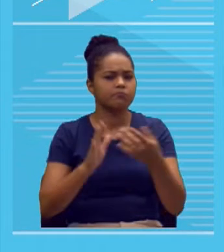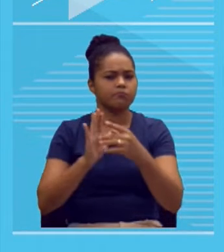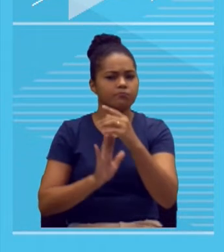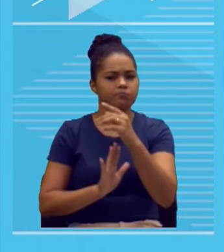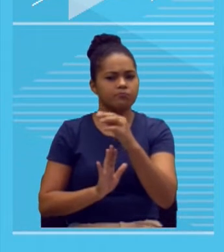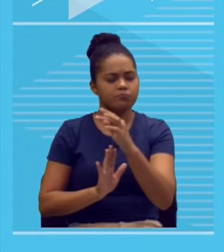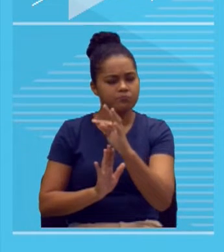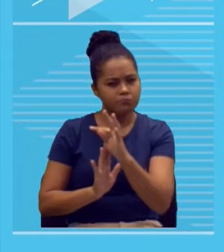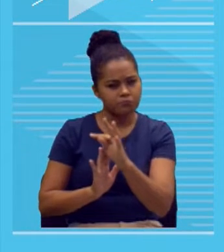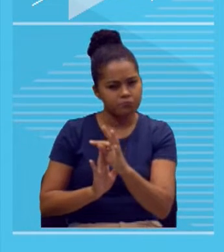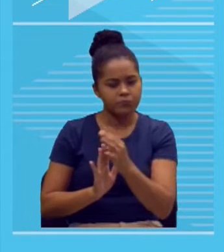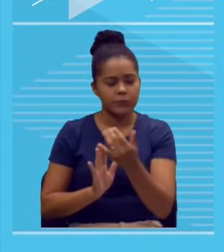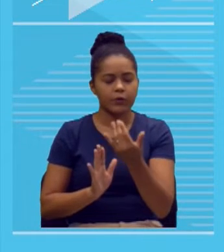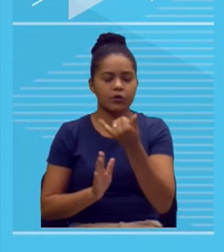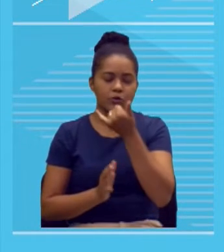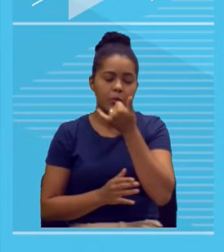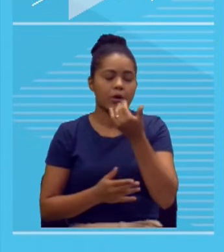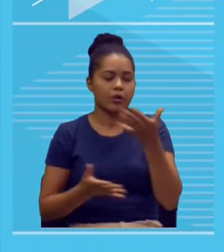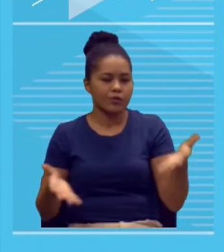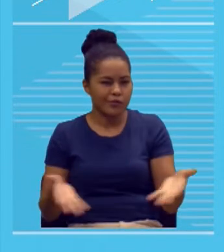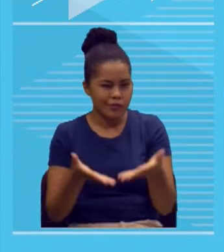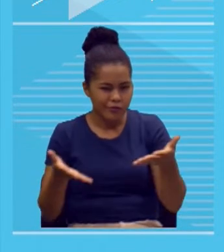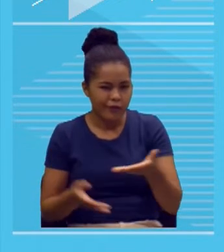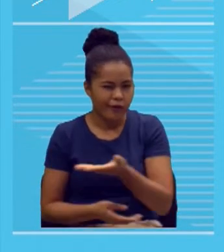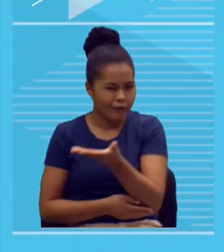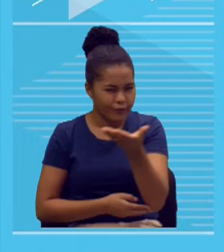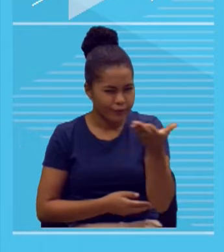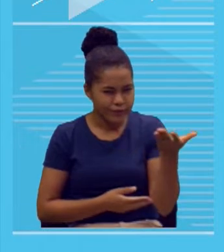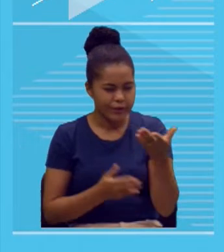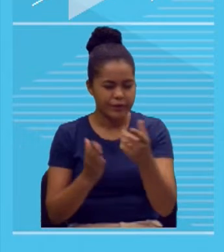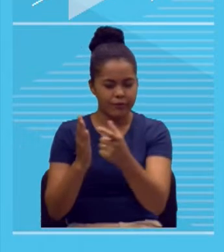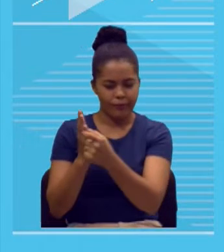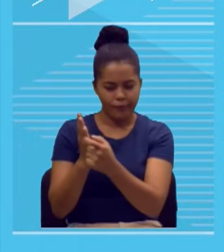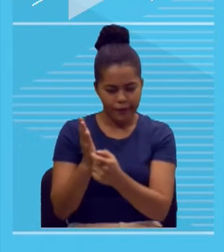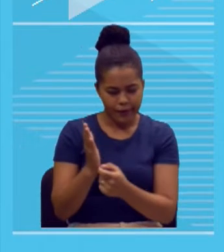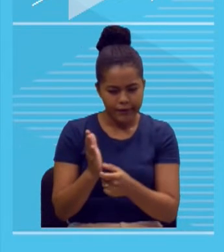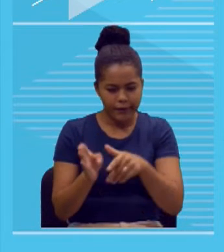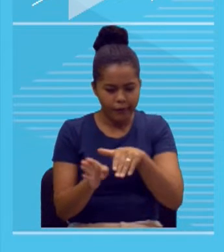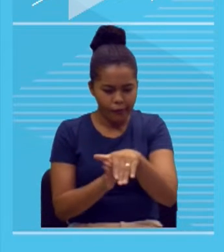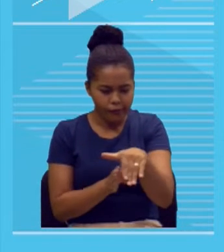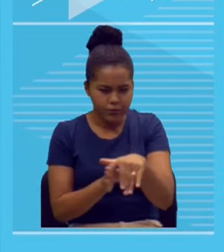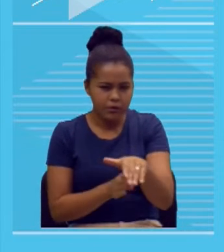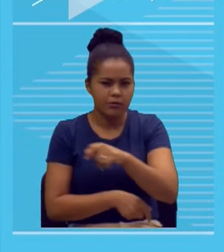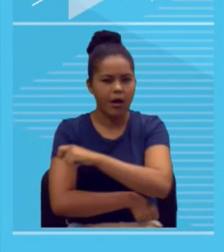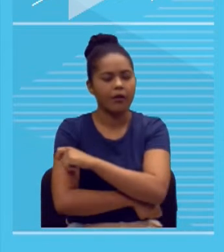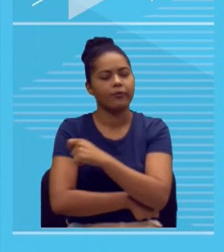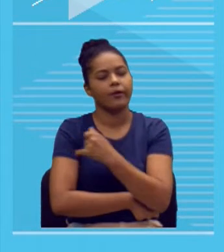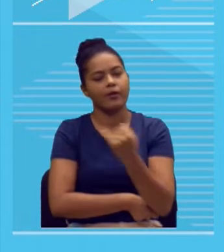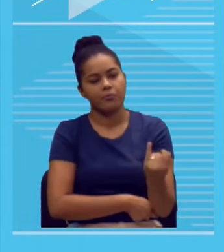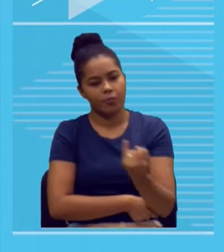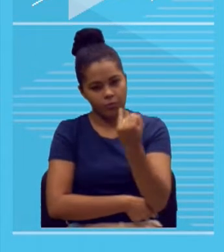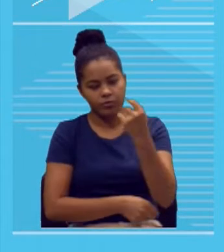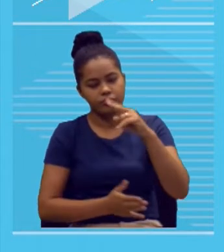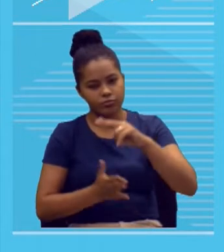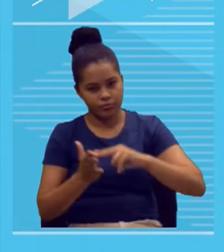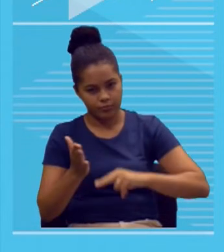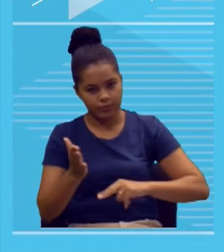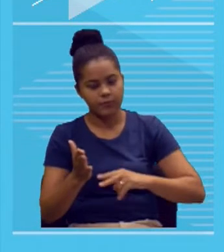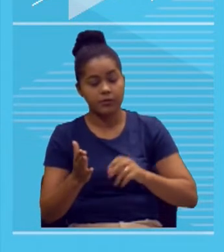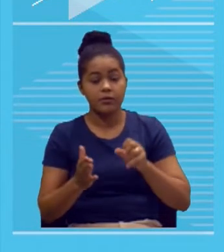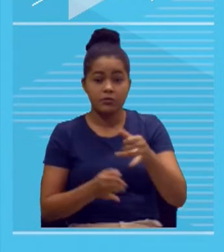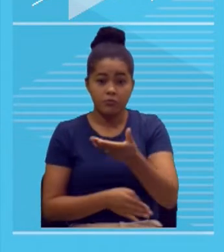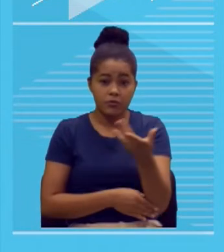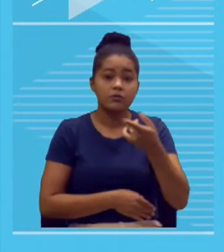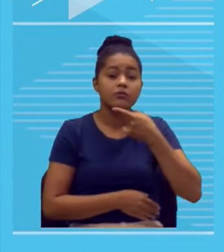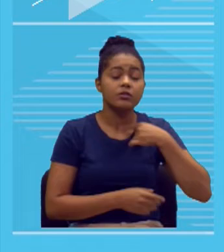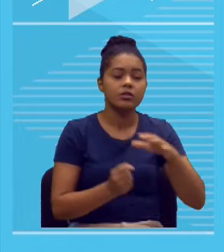guia de redação 2022, a redação do Enem, por favor, façam isso. Isso é muito importante. Você que quer garantir a sua vaga